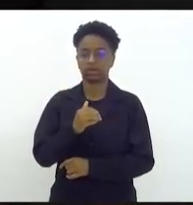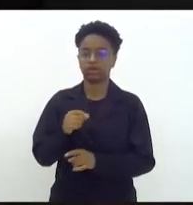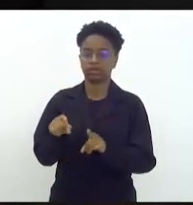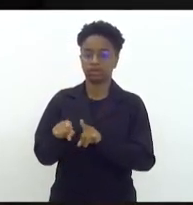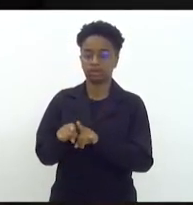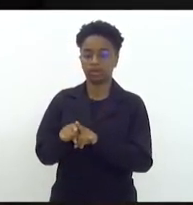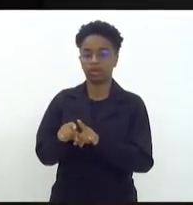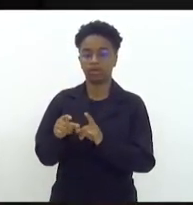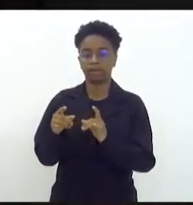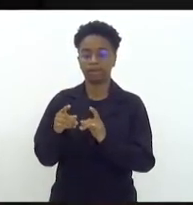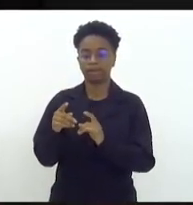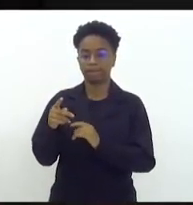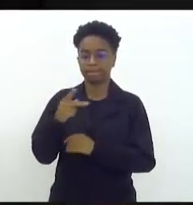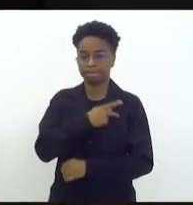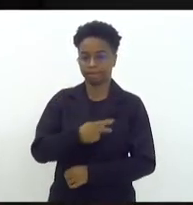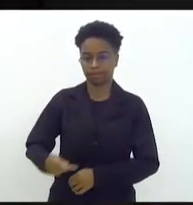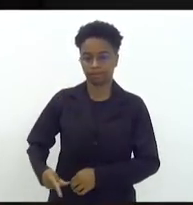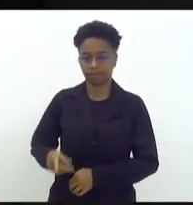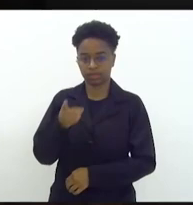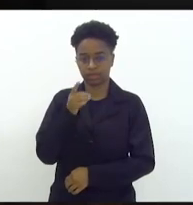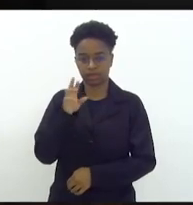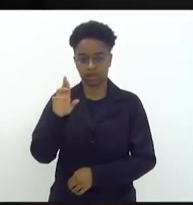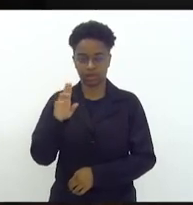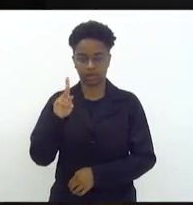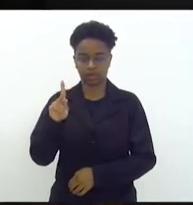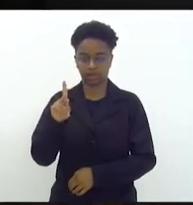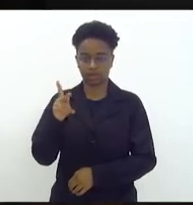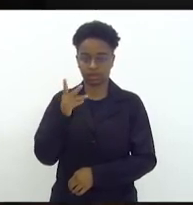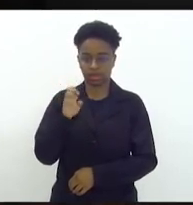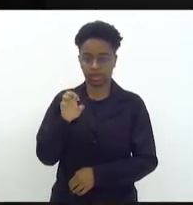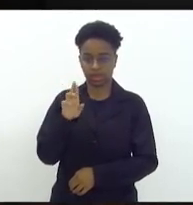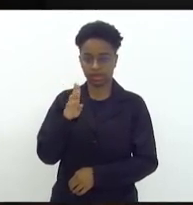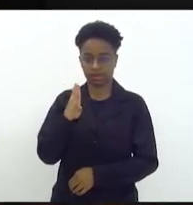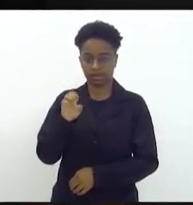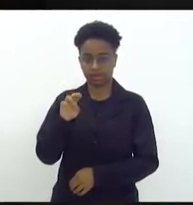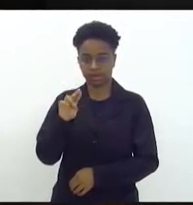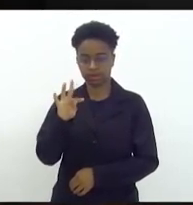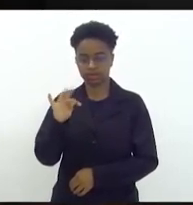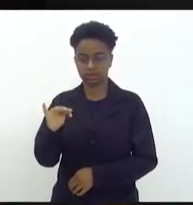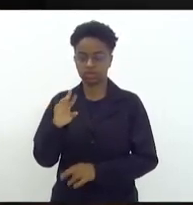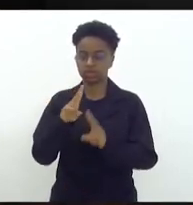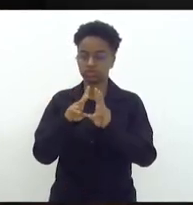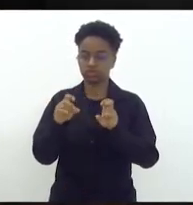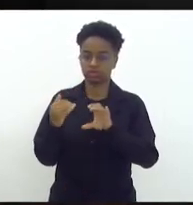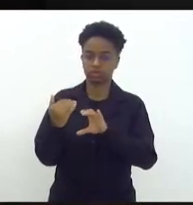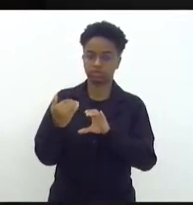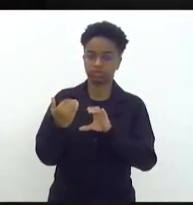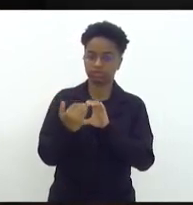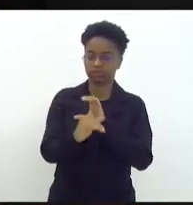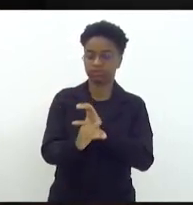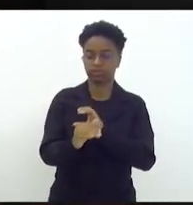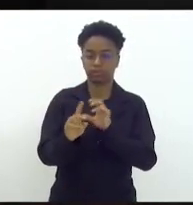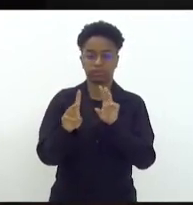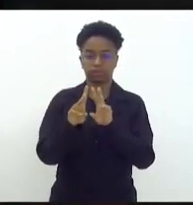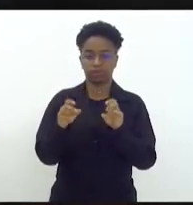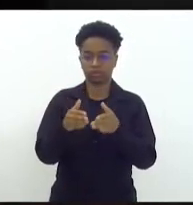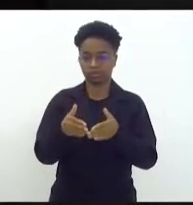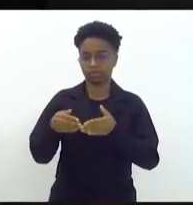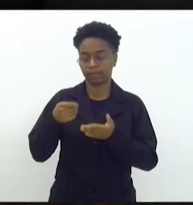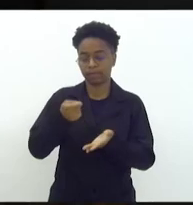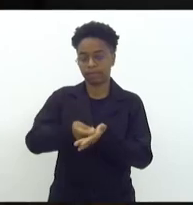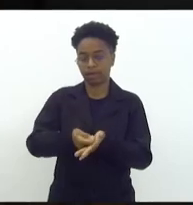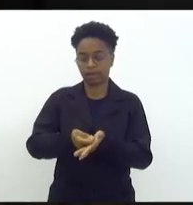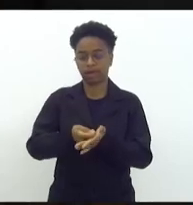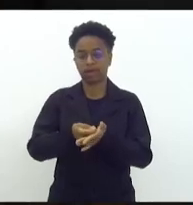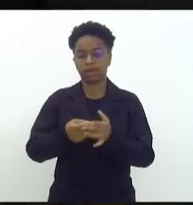presidente do DR, Herbert Marques, o envio de mensagem dispondo sobre a isenção do pagamento da tarifa de pedágio para